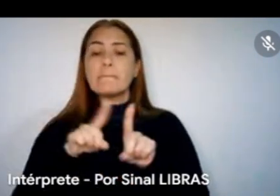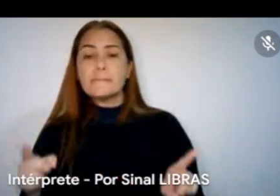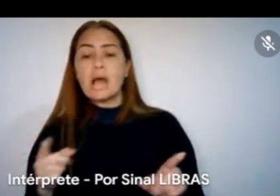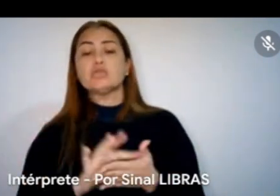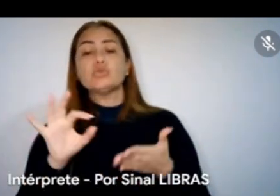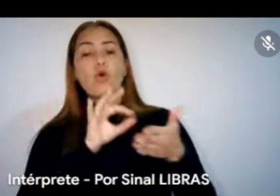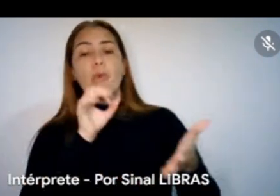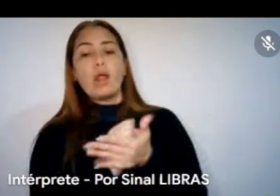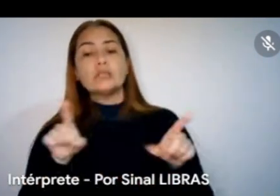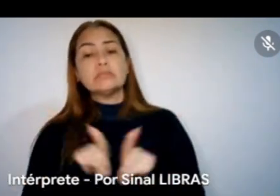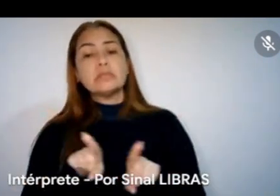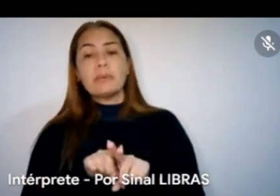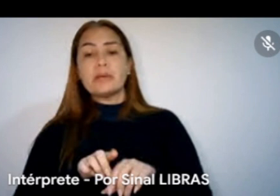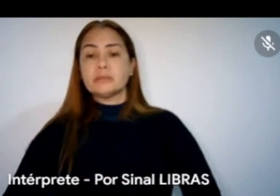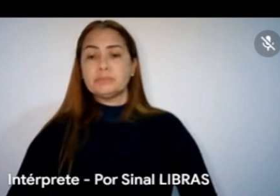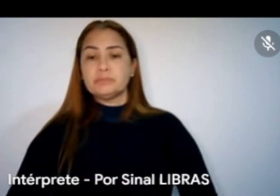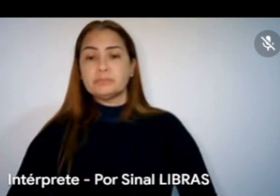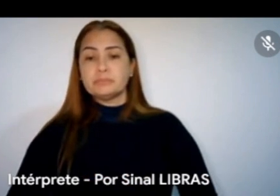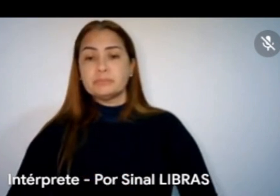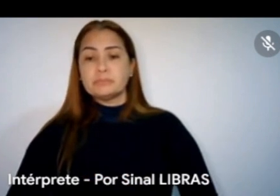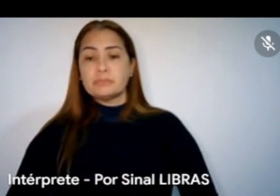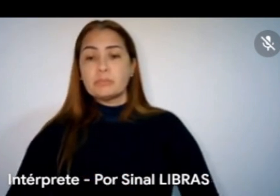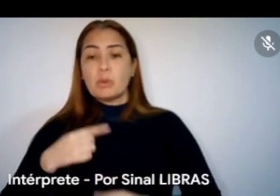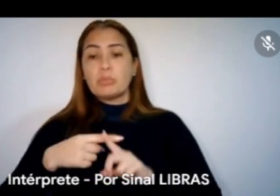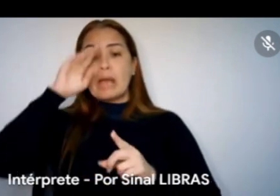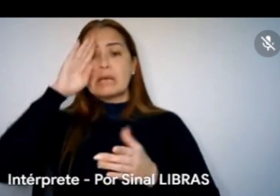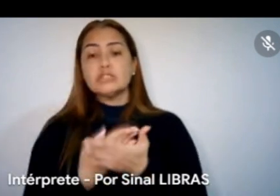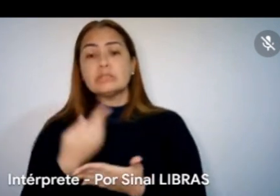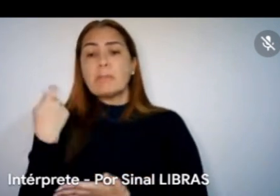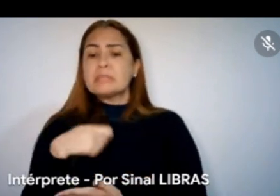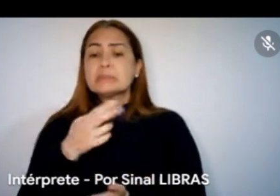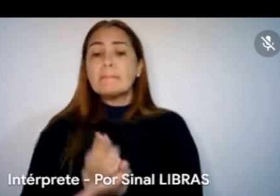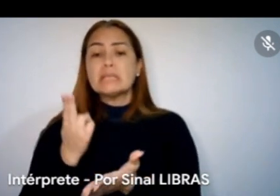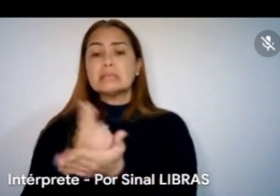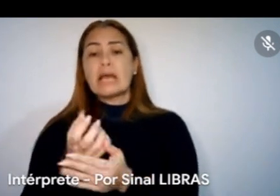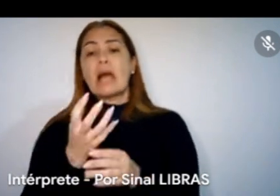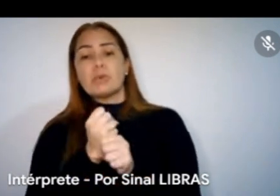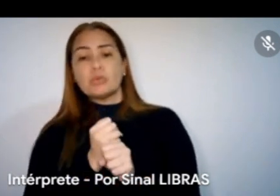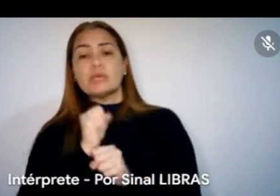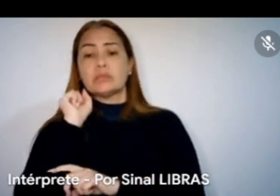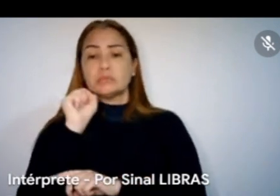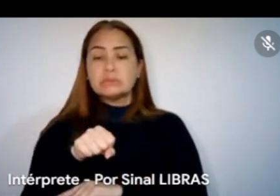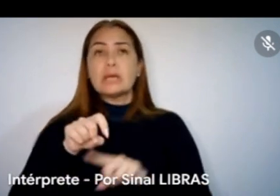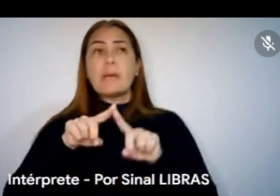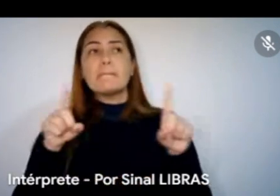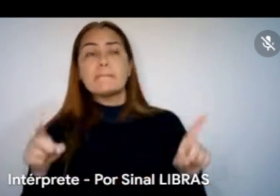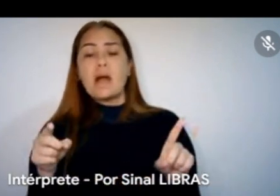se acredita que deve manter essa pontuação, mas também seria uma linha de categoria